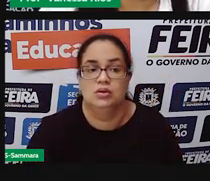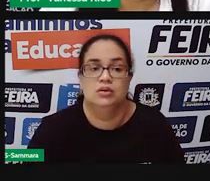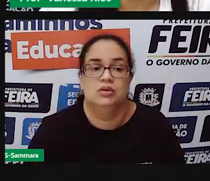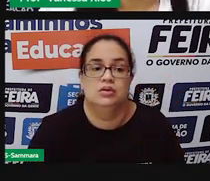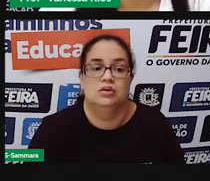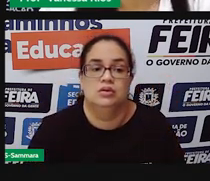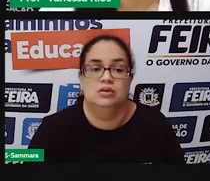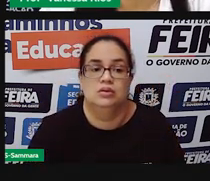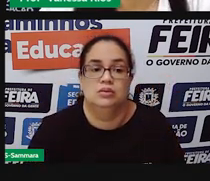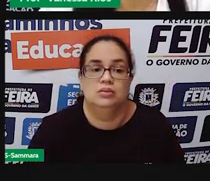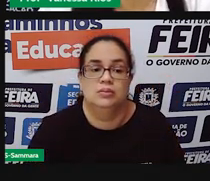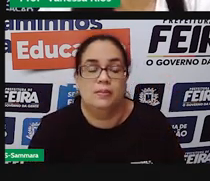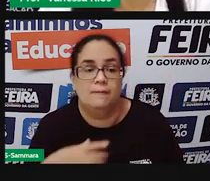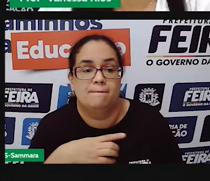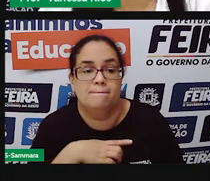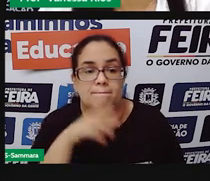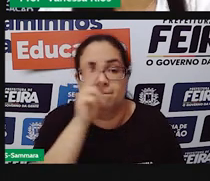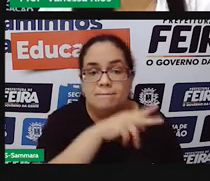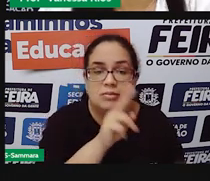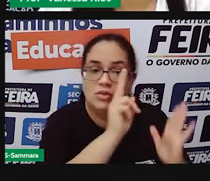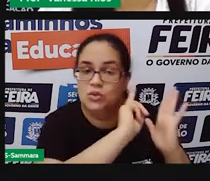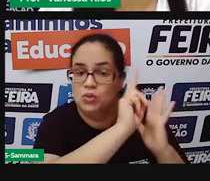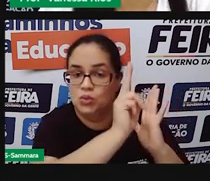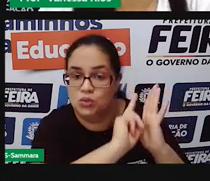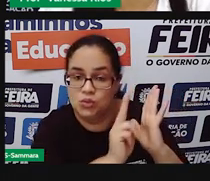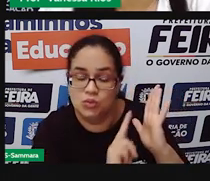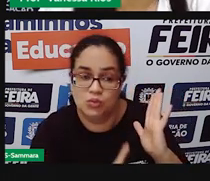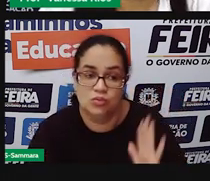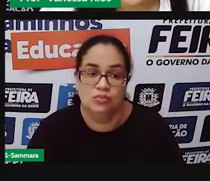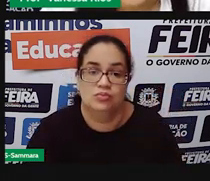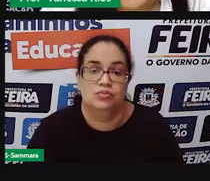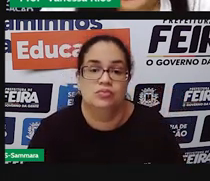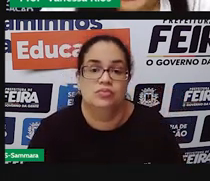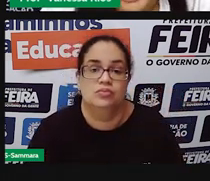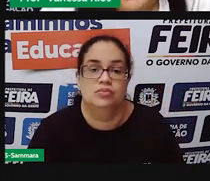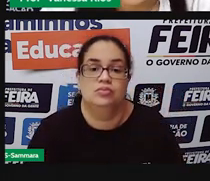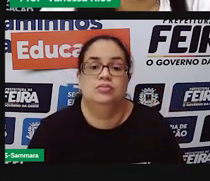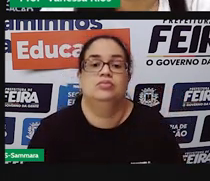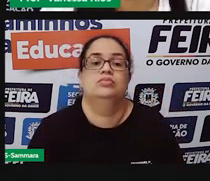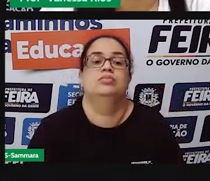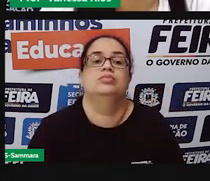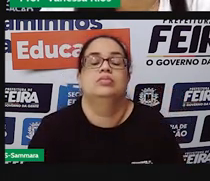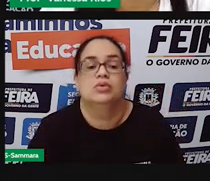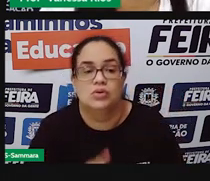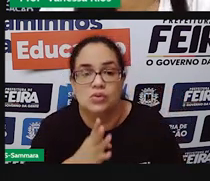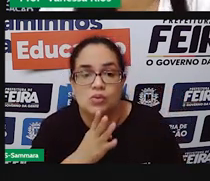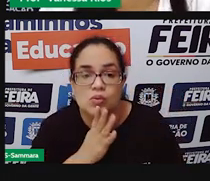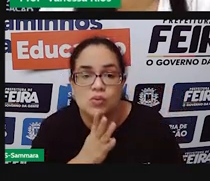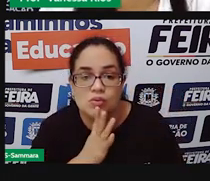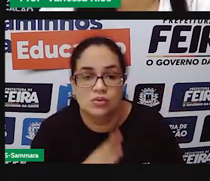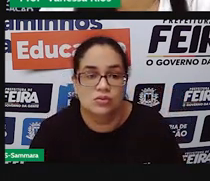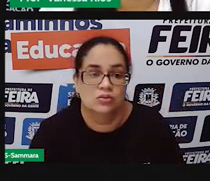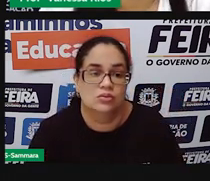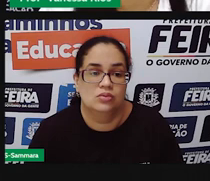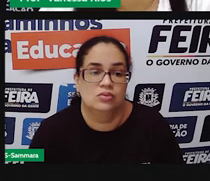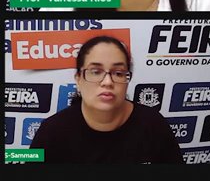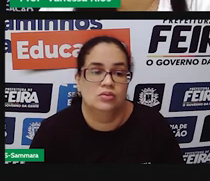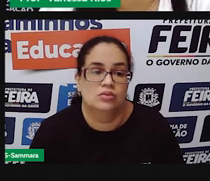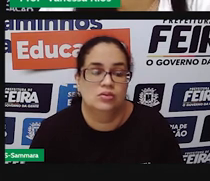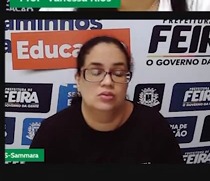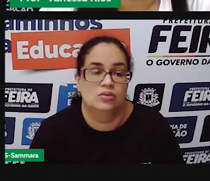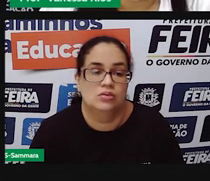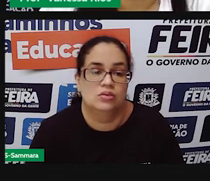muito extenso a Pró colocou só os nomes aí pelos quais eles são popularmente conhecidos a Pró vai falar os nomes dos